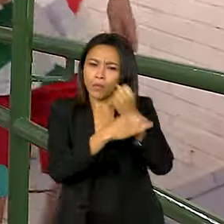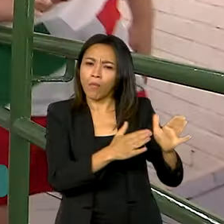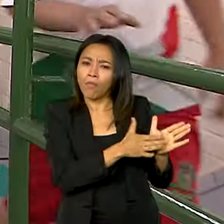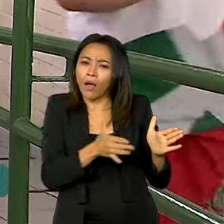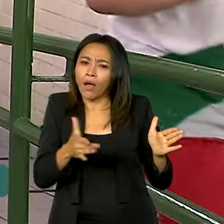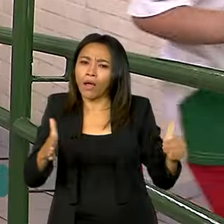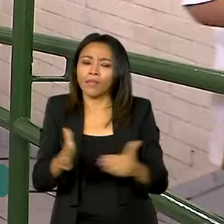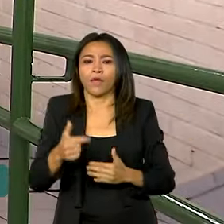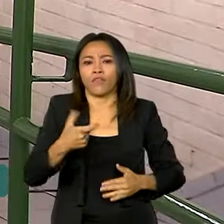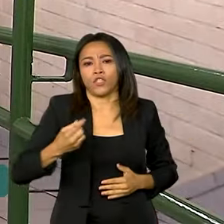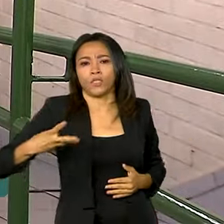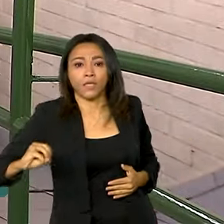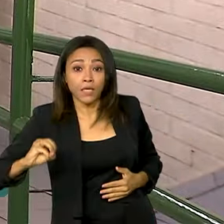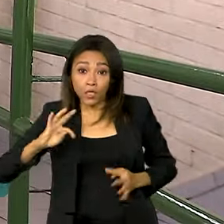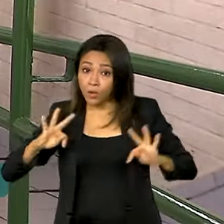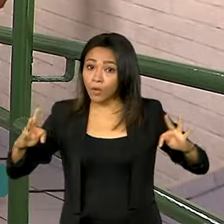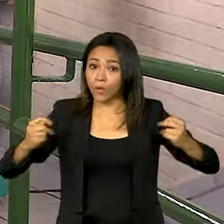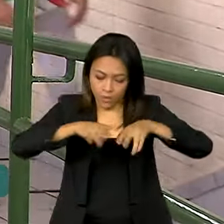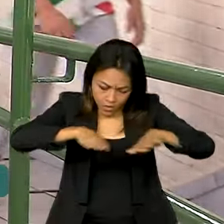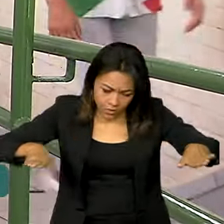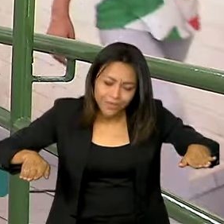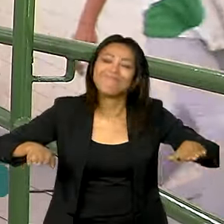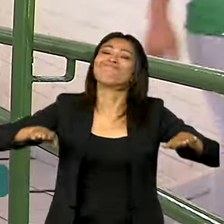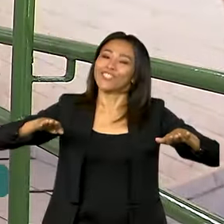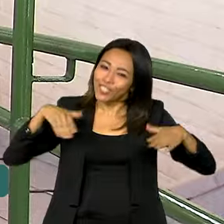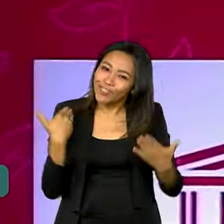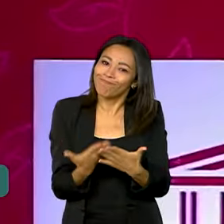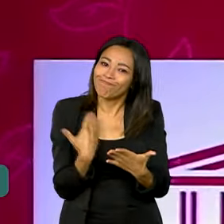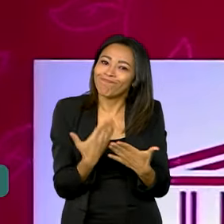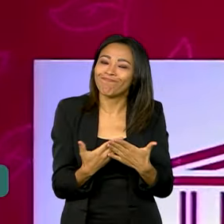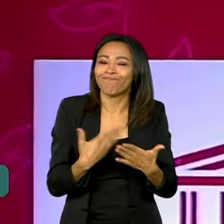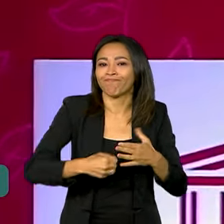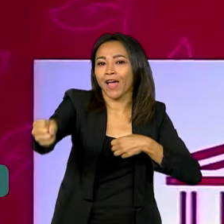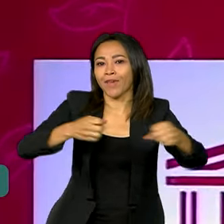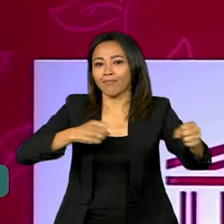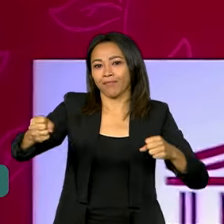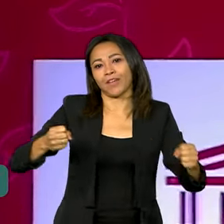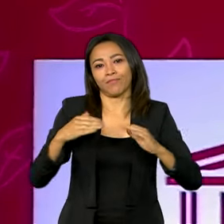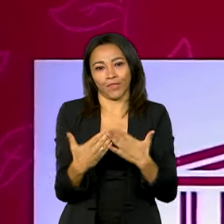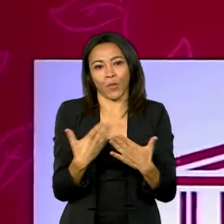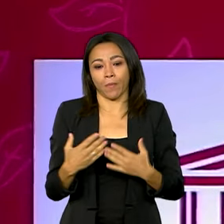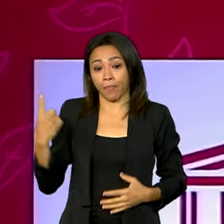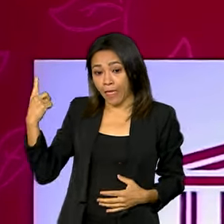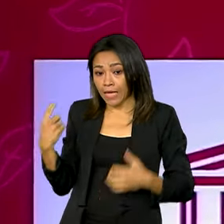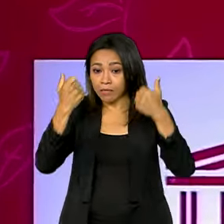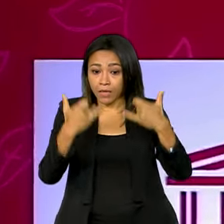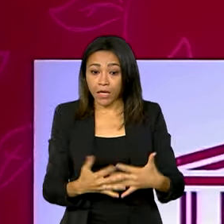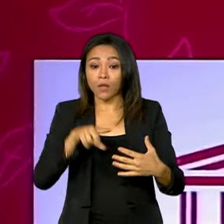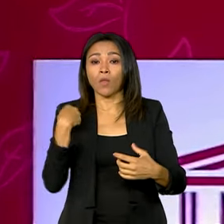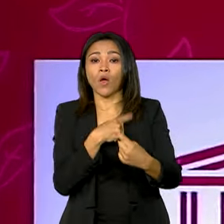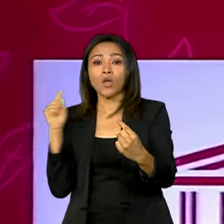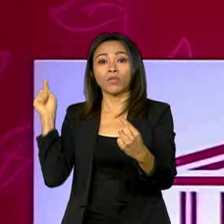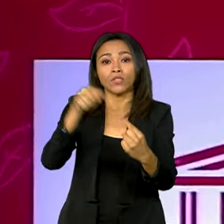todas as crianças estejam alfabetizadas na idade adequada. Nossa meta pactuada com todos os